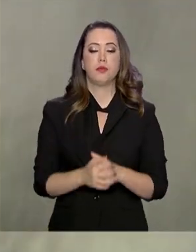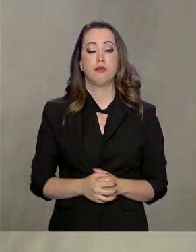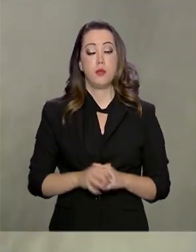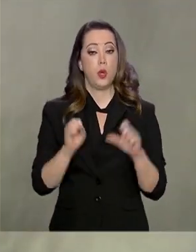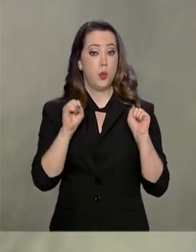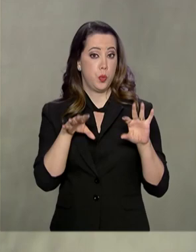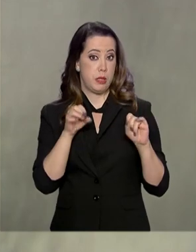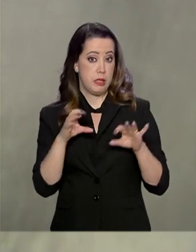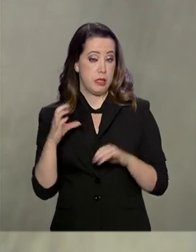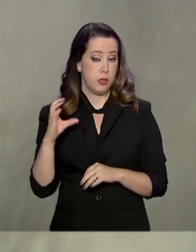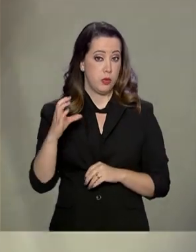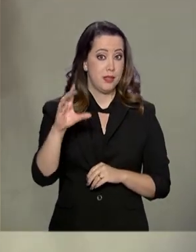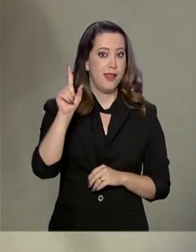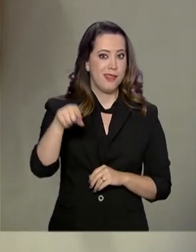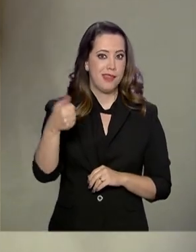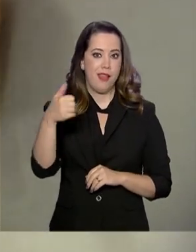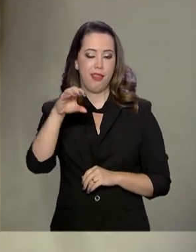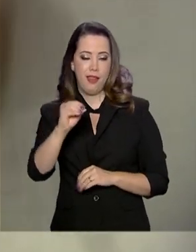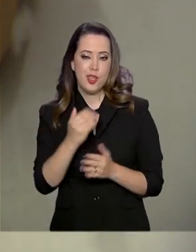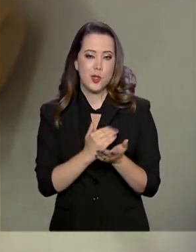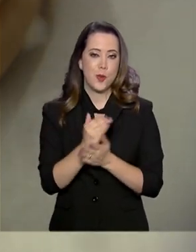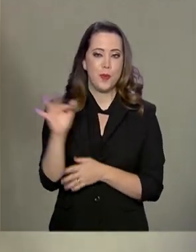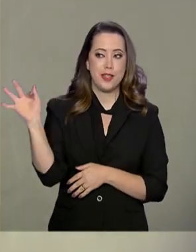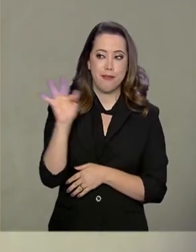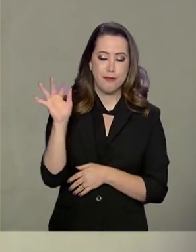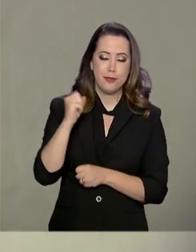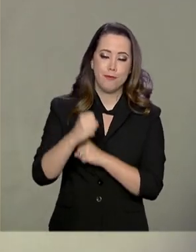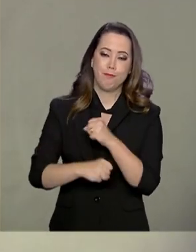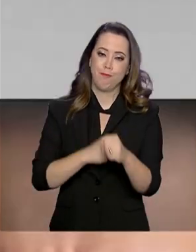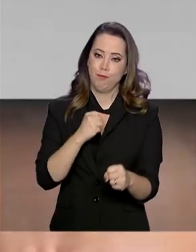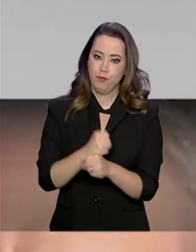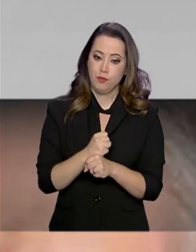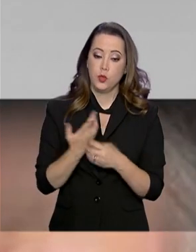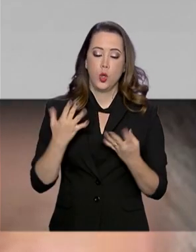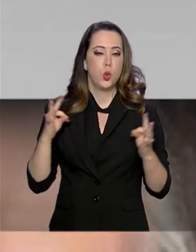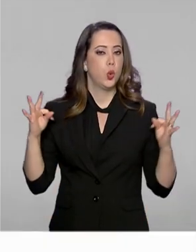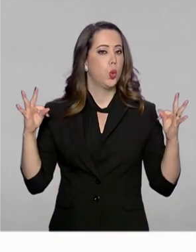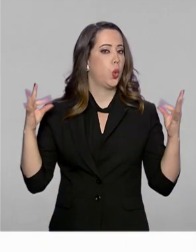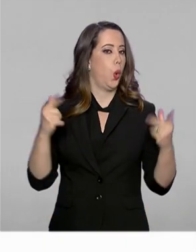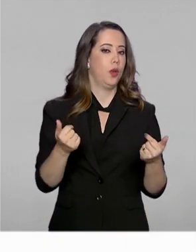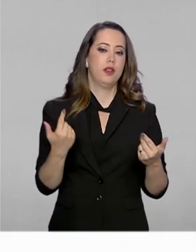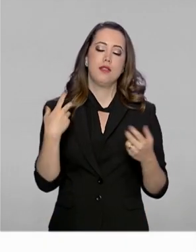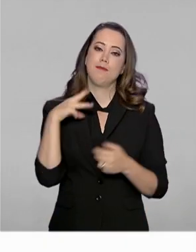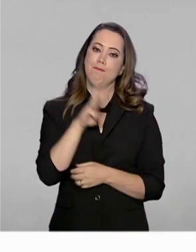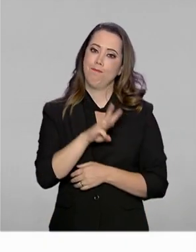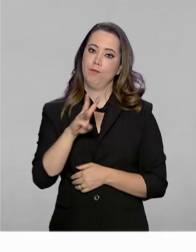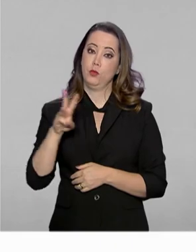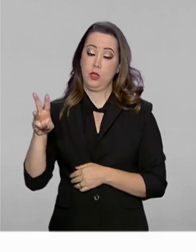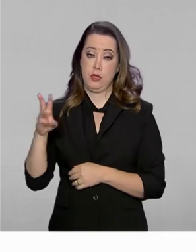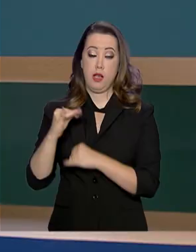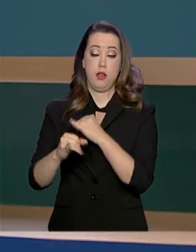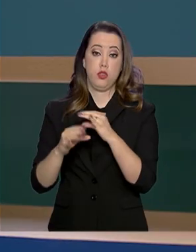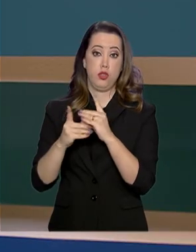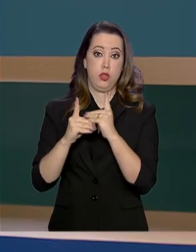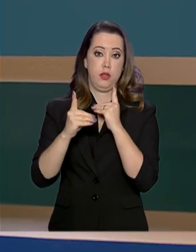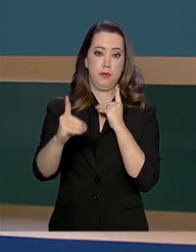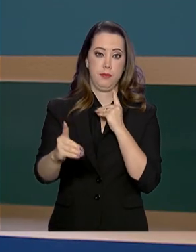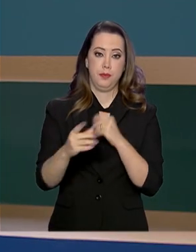aulas do Ciência é 10 começam em fevereiro do ano que vem e todas na modalidade à distância.